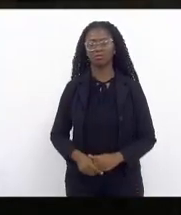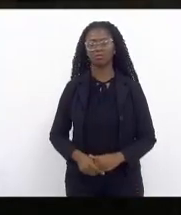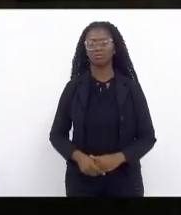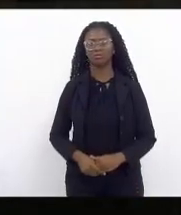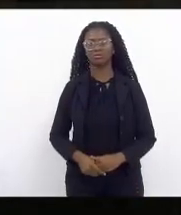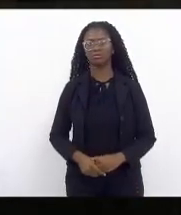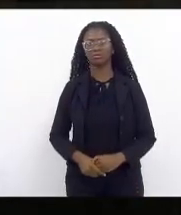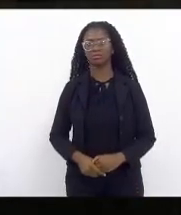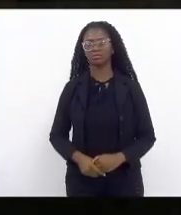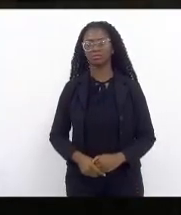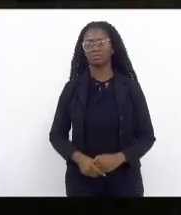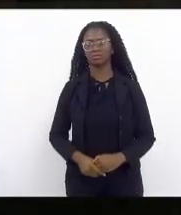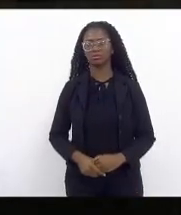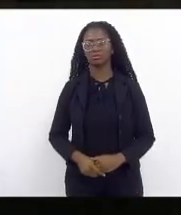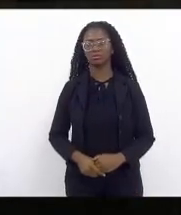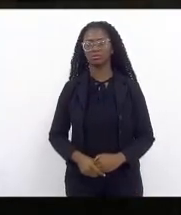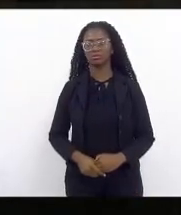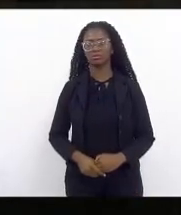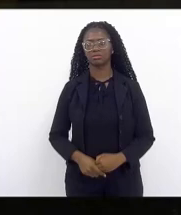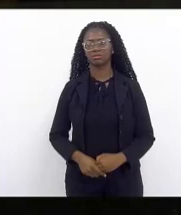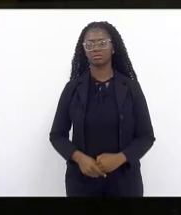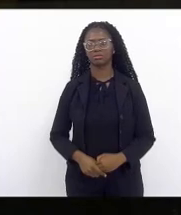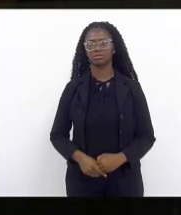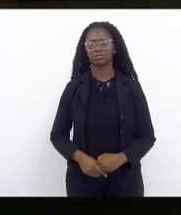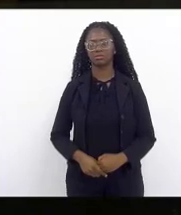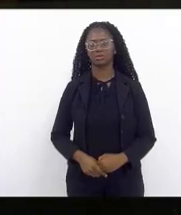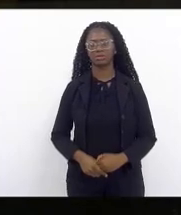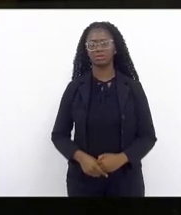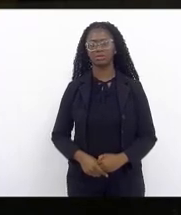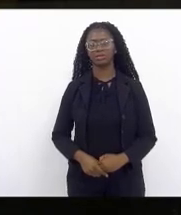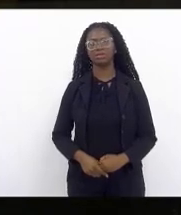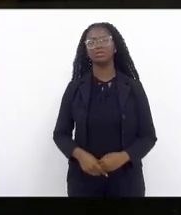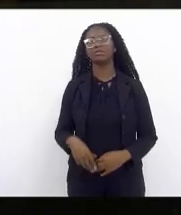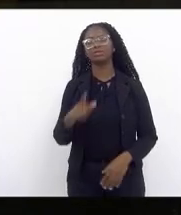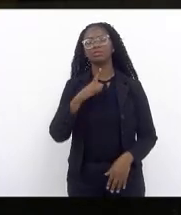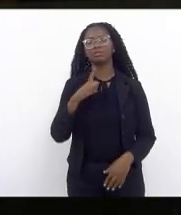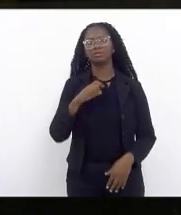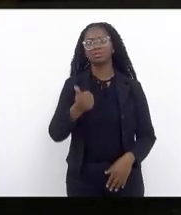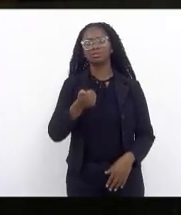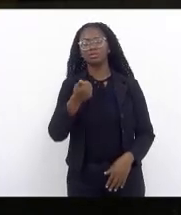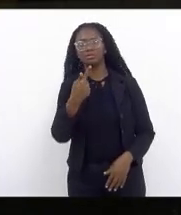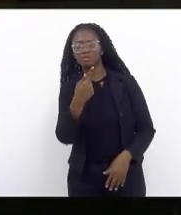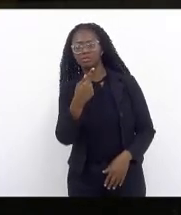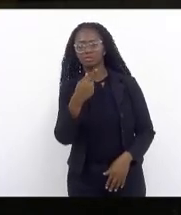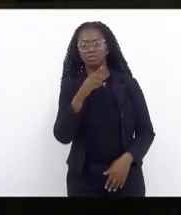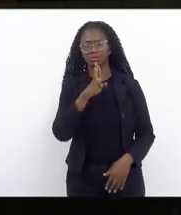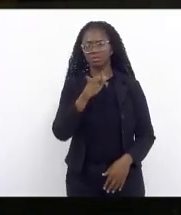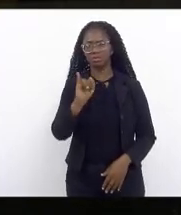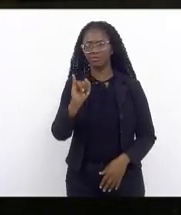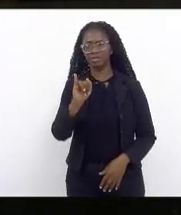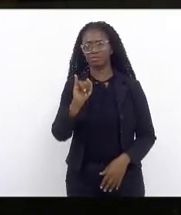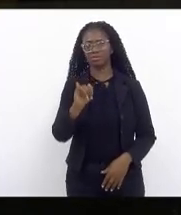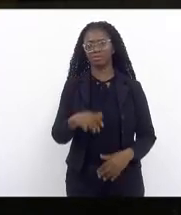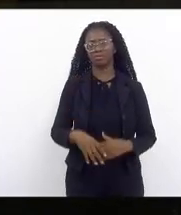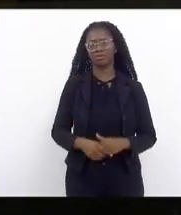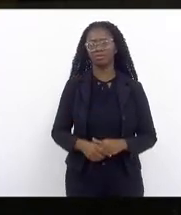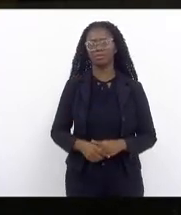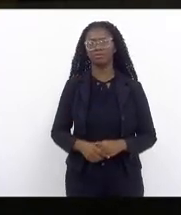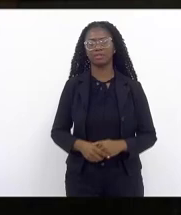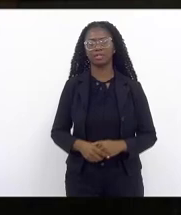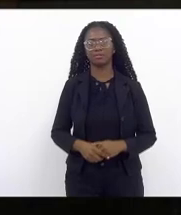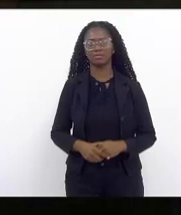entre todos os projetos do Pacto RJ 17 bilhões de reais em investimentos em